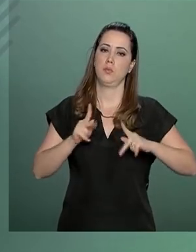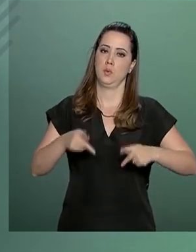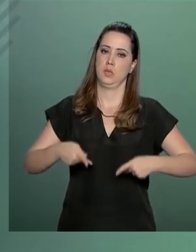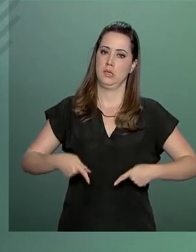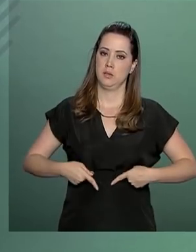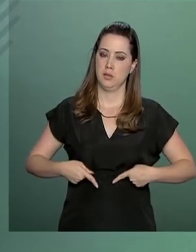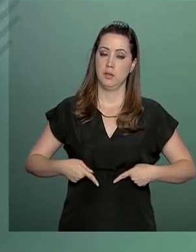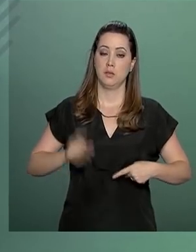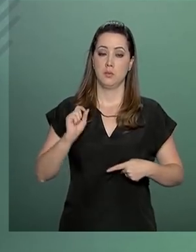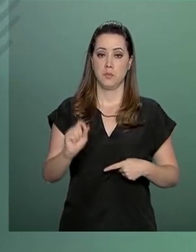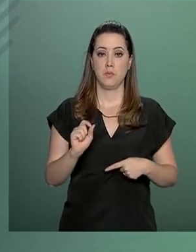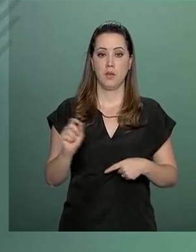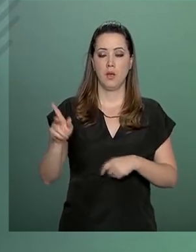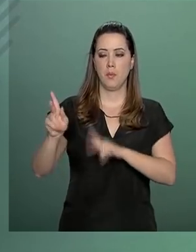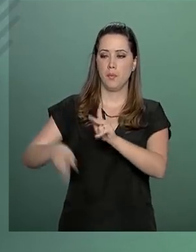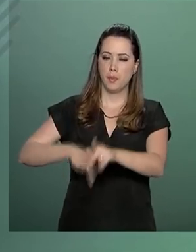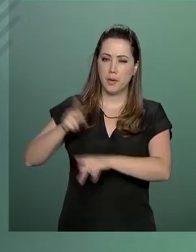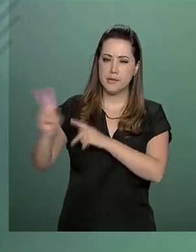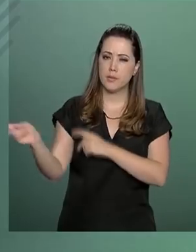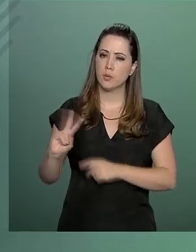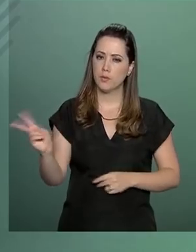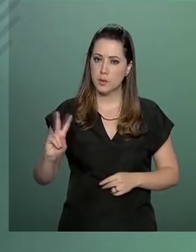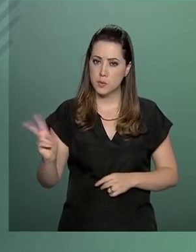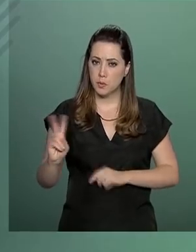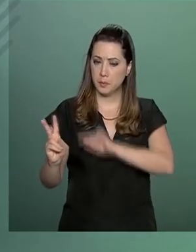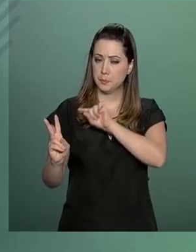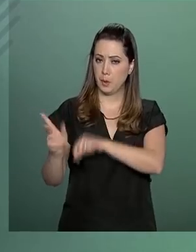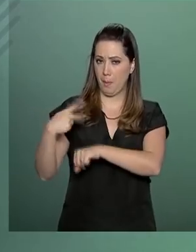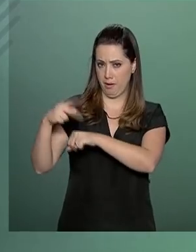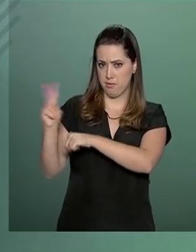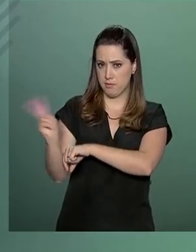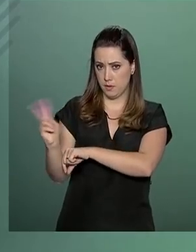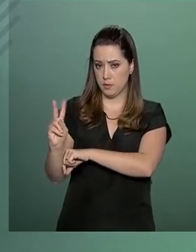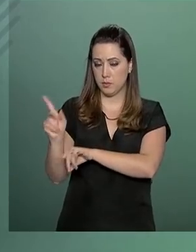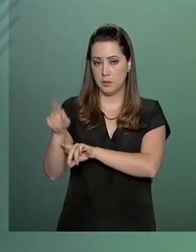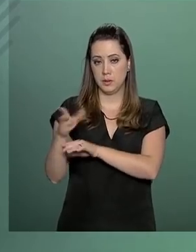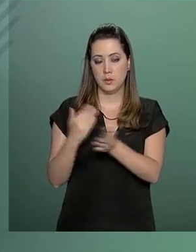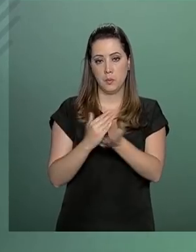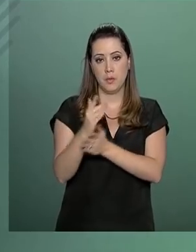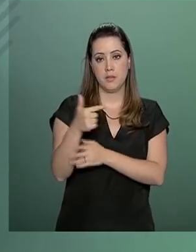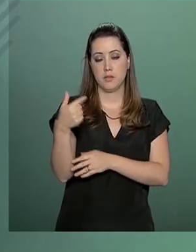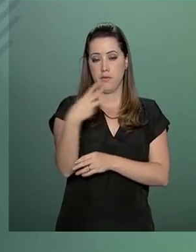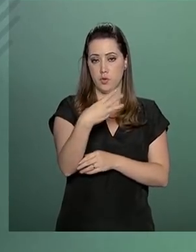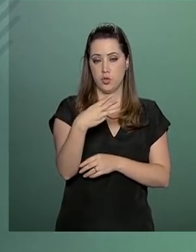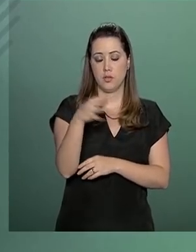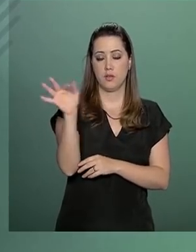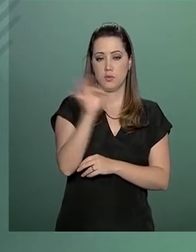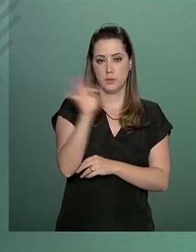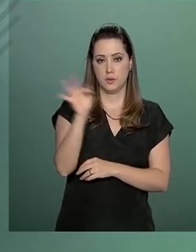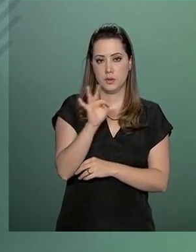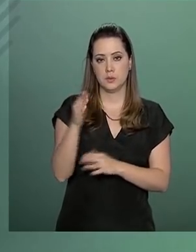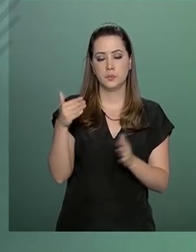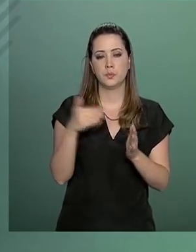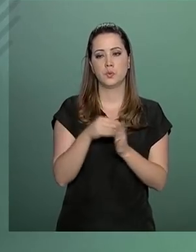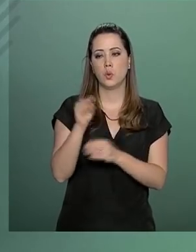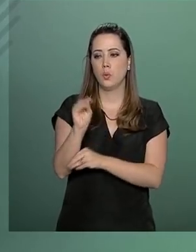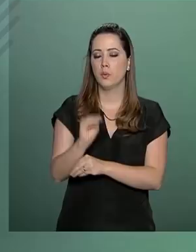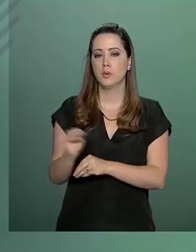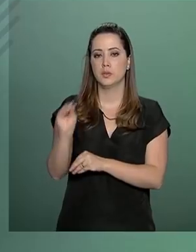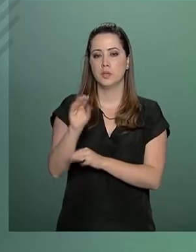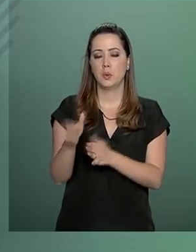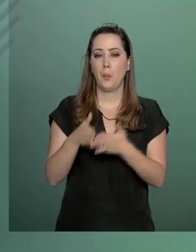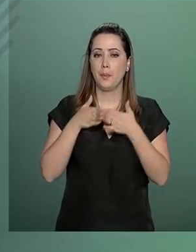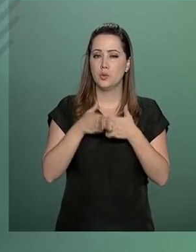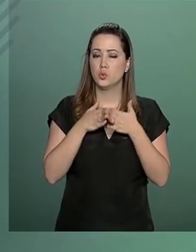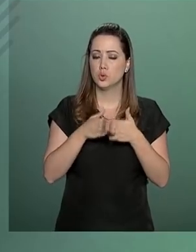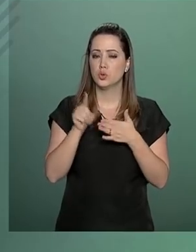humanitária ao povo da Venezuela a partir do dia 23 de fevereiro atendendo ao